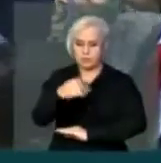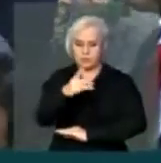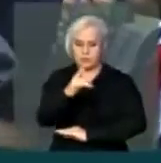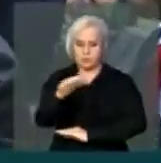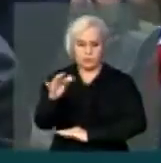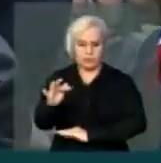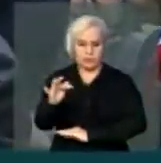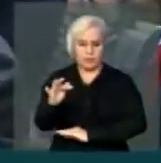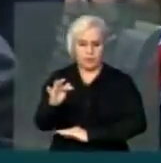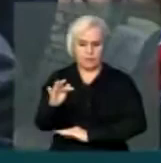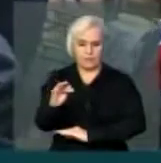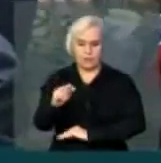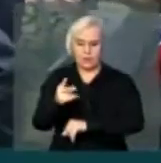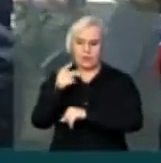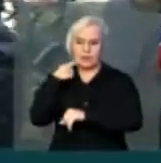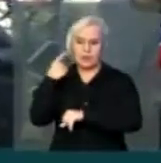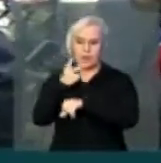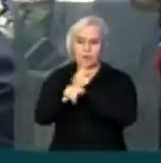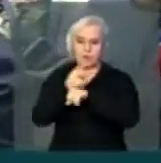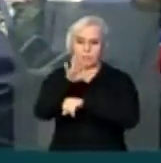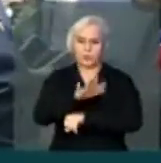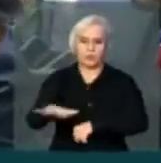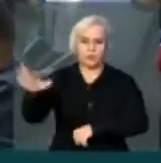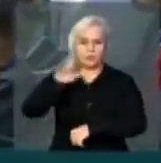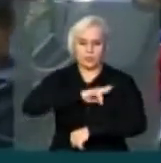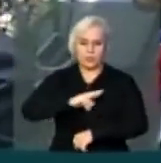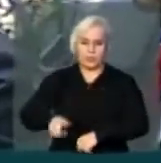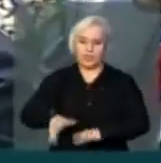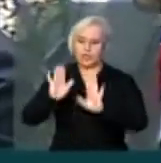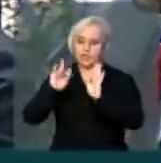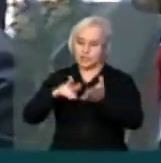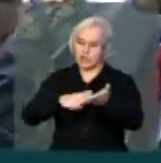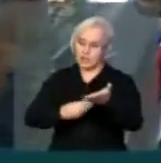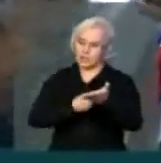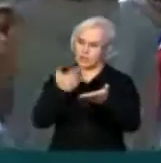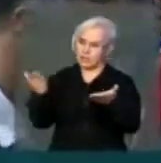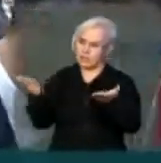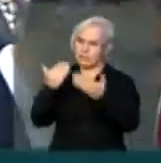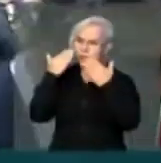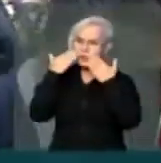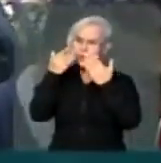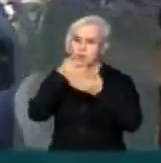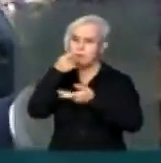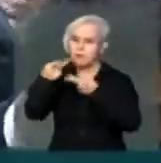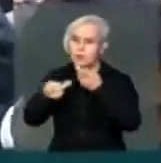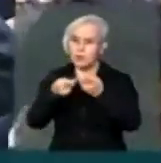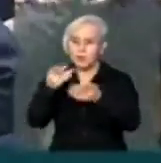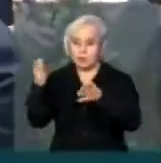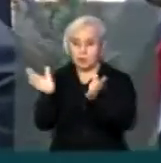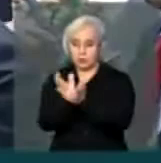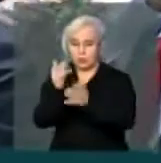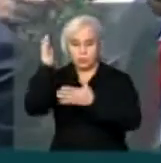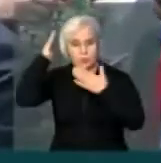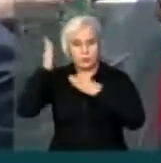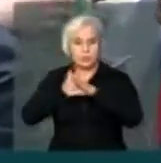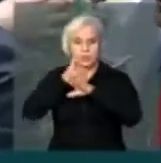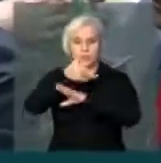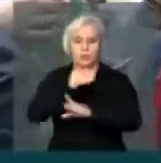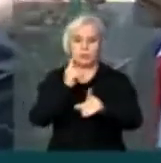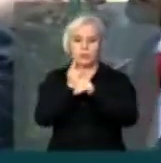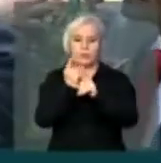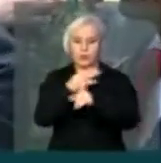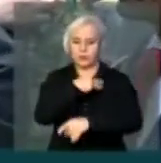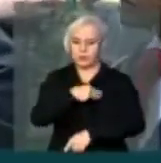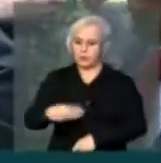A Procuradoria Geral da República já está lá, onde eles estão depondo. Eles iam para um encontro com o Ministro da